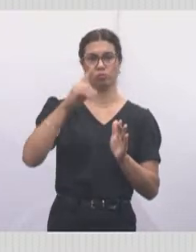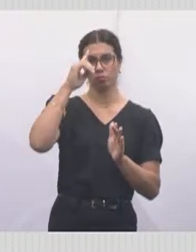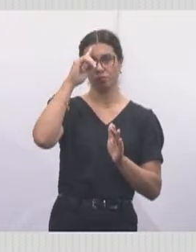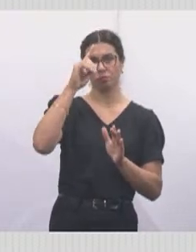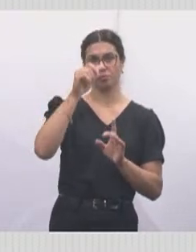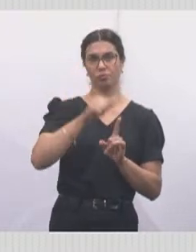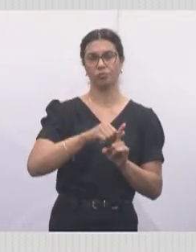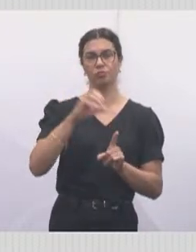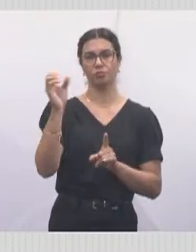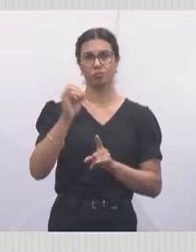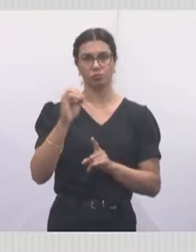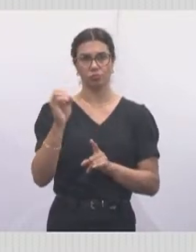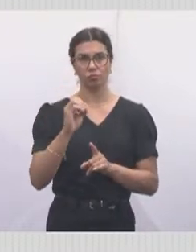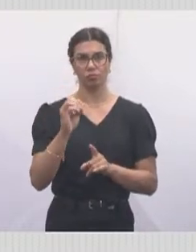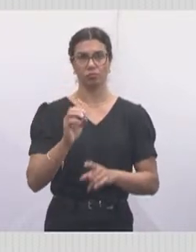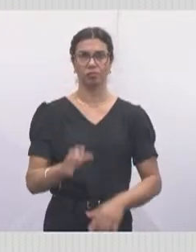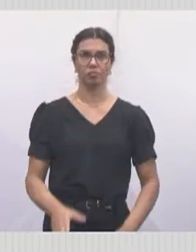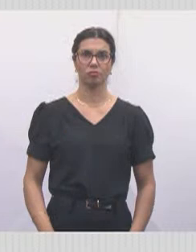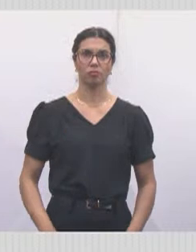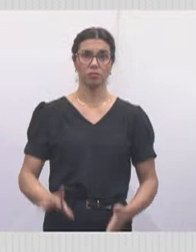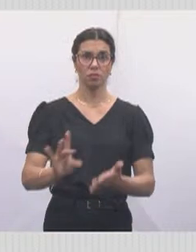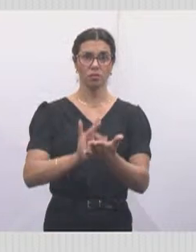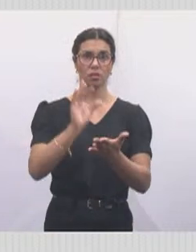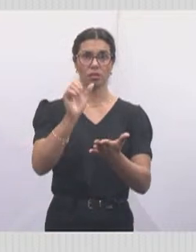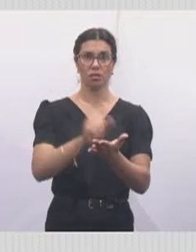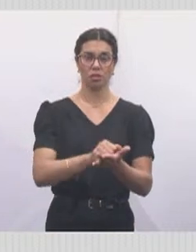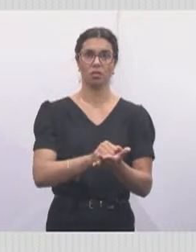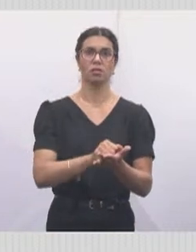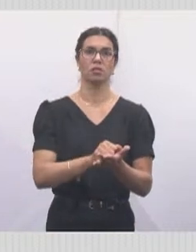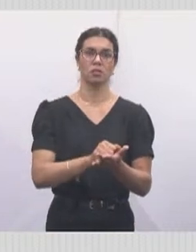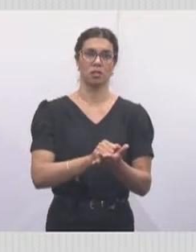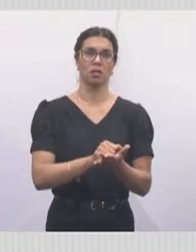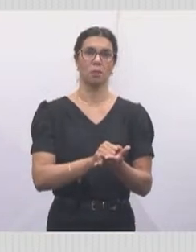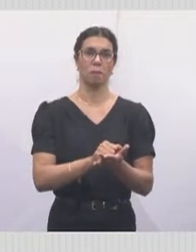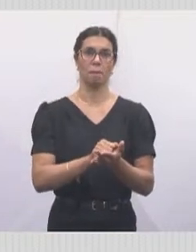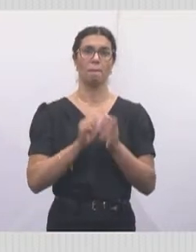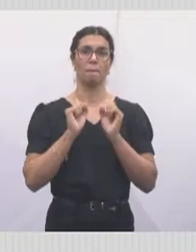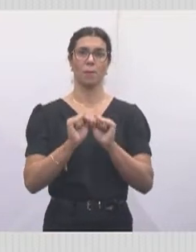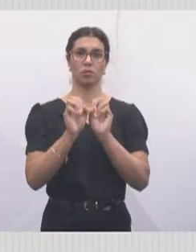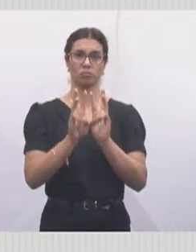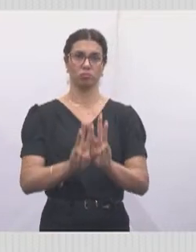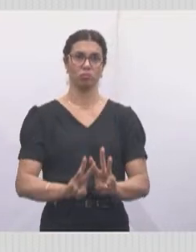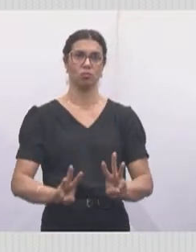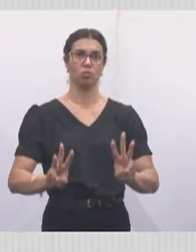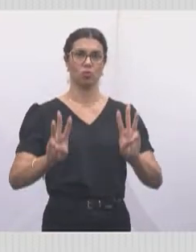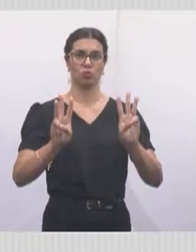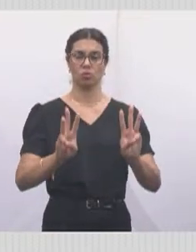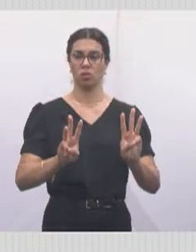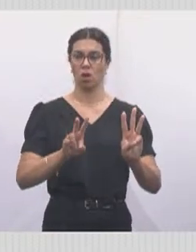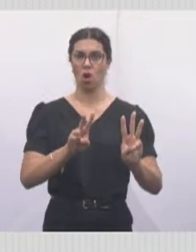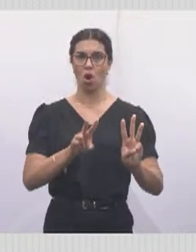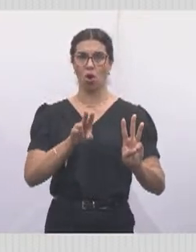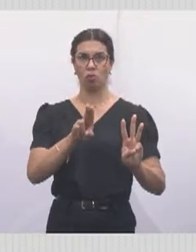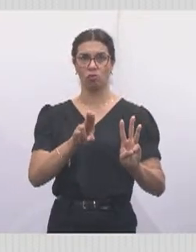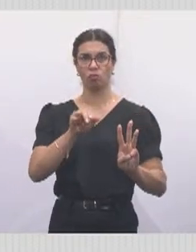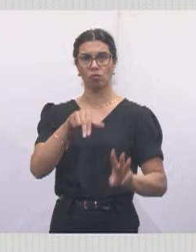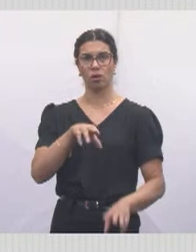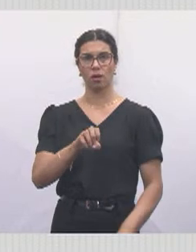de outubro. As inscrições serão feitas exclusivamente no site da VUNESP,